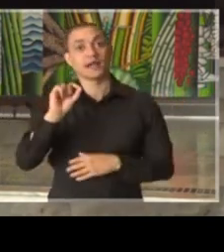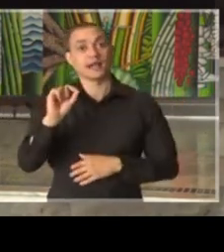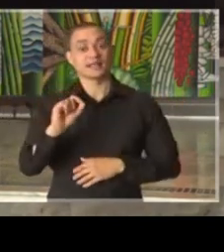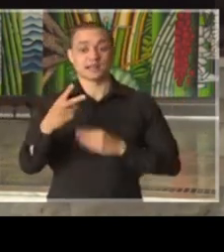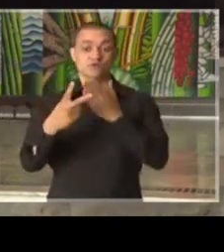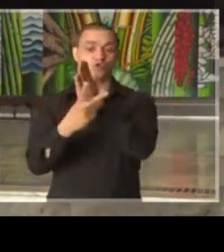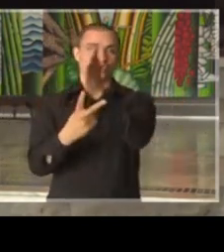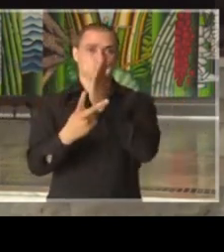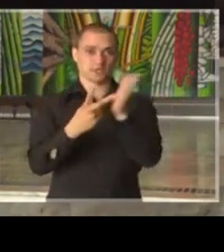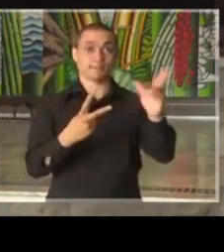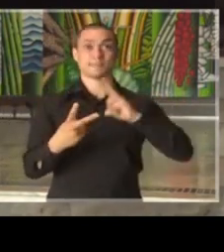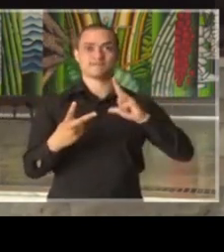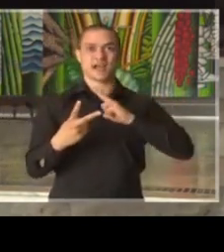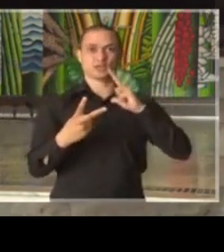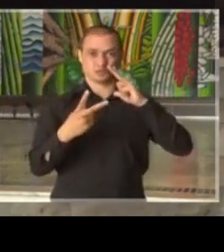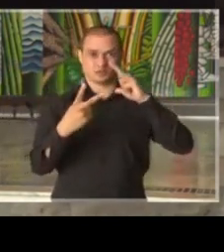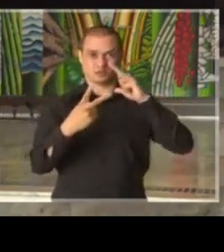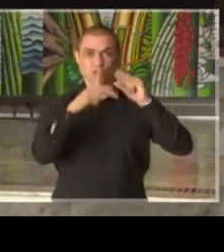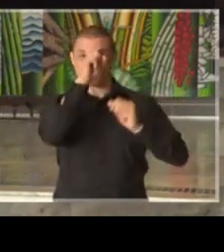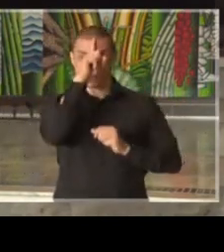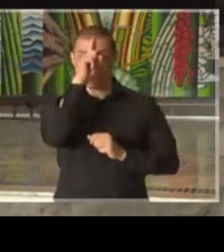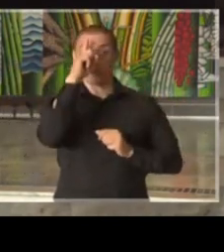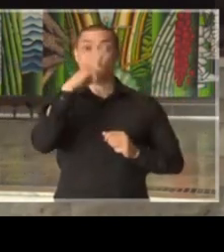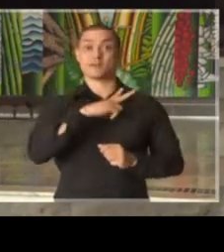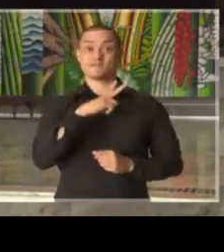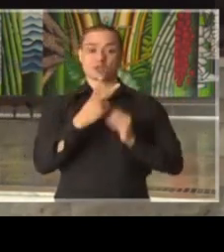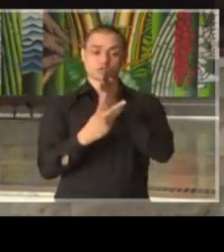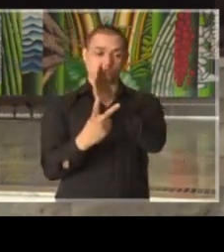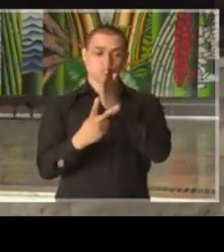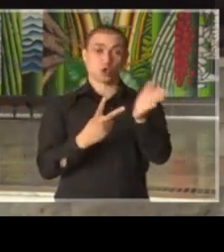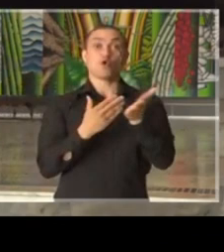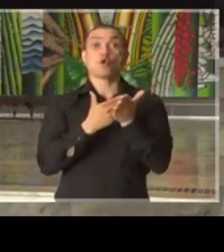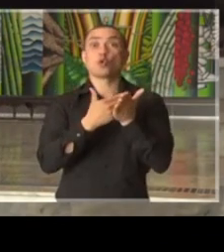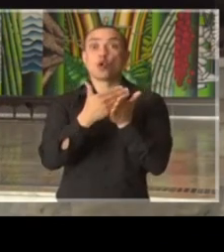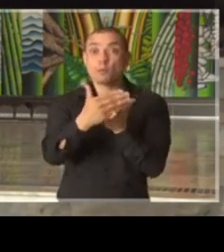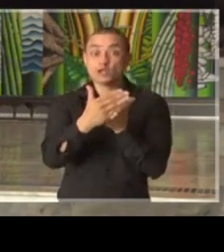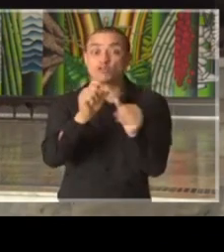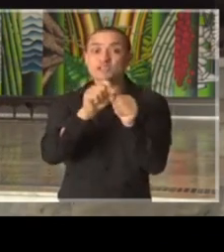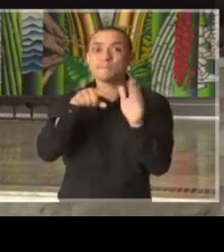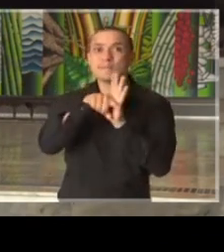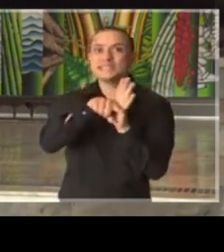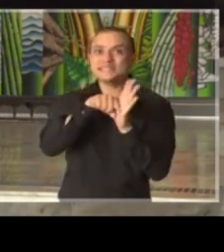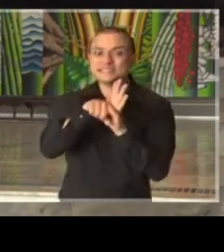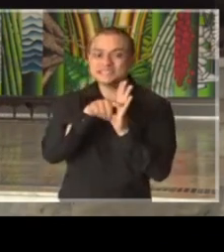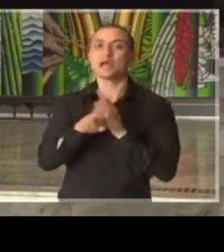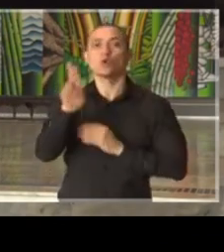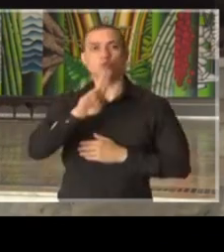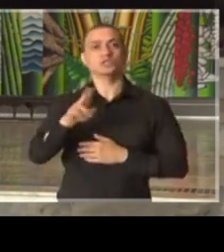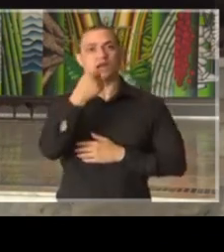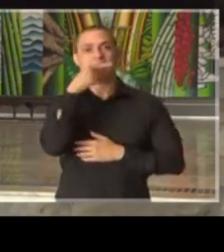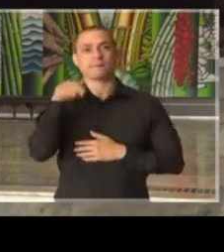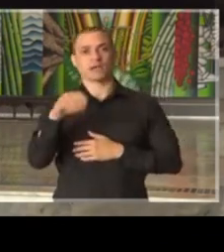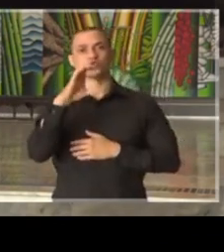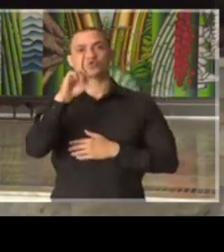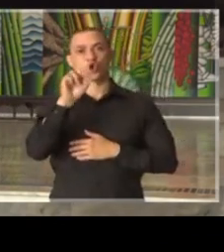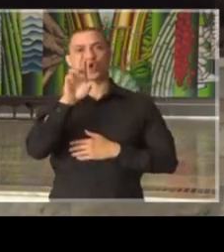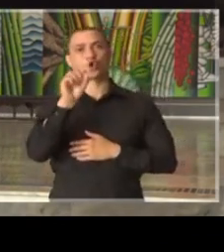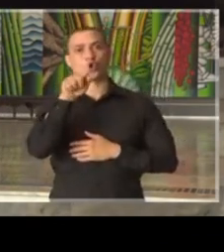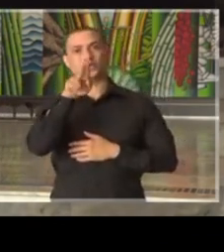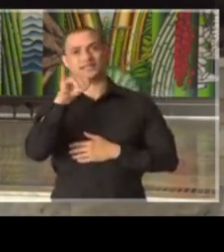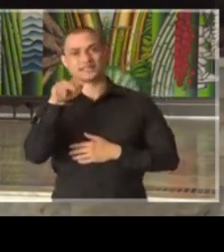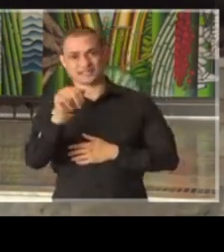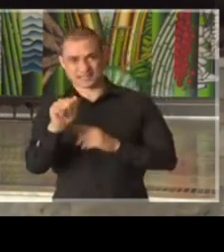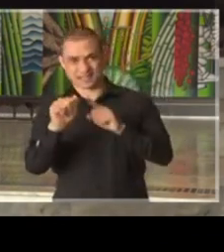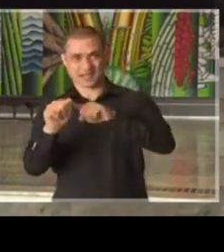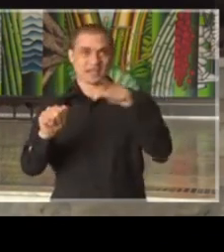serviços privados começam a fazer protocolos de pesquisa utilizando a associação da